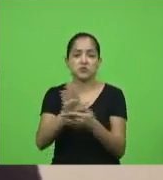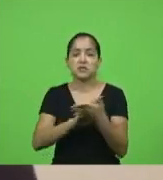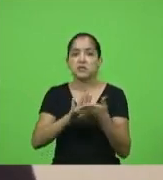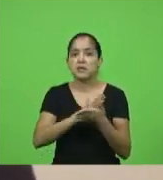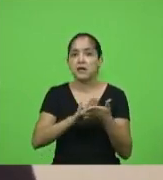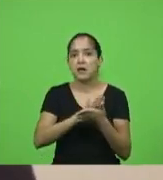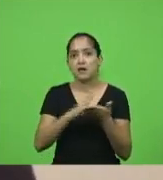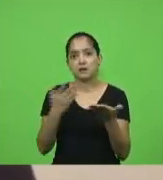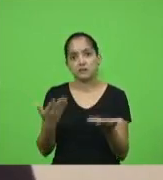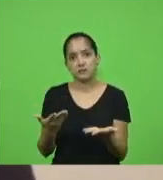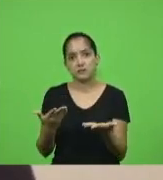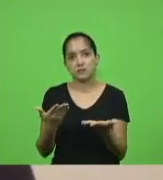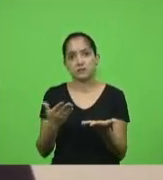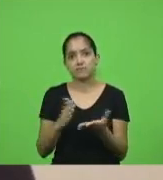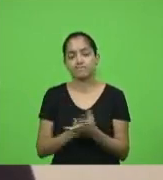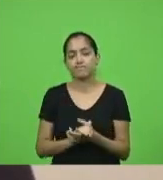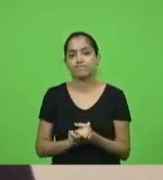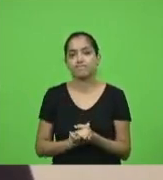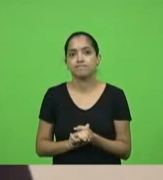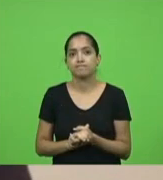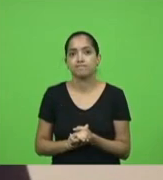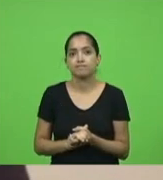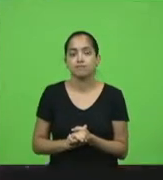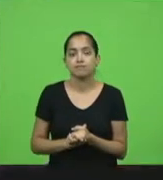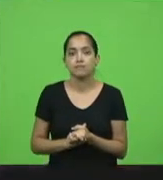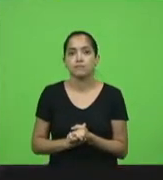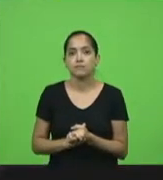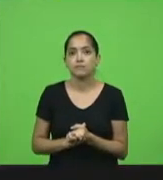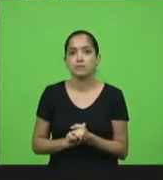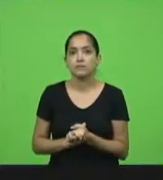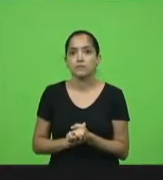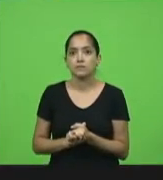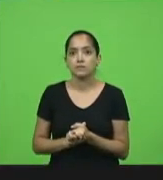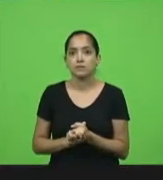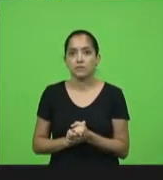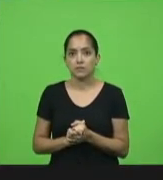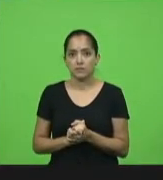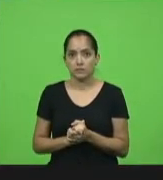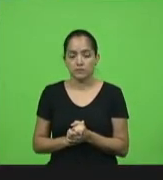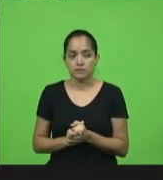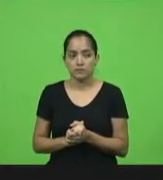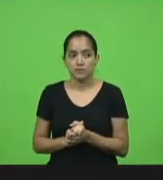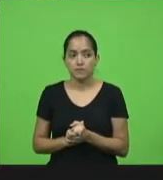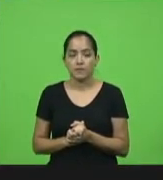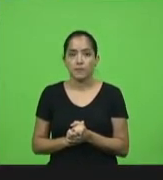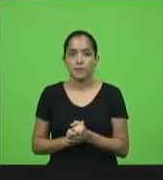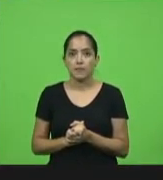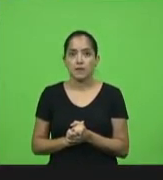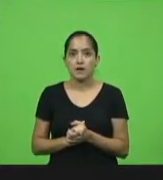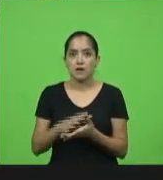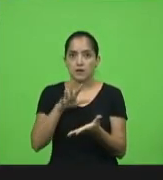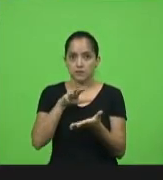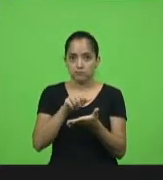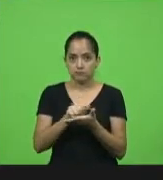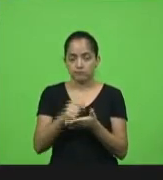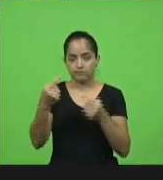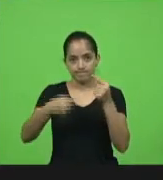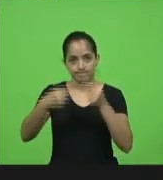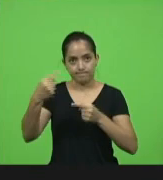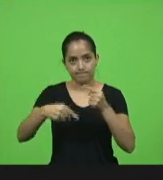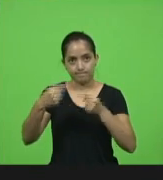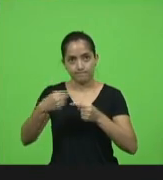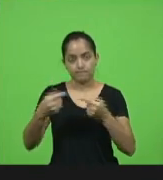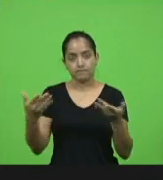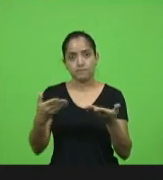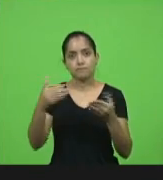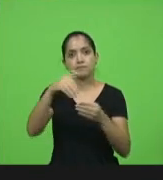intenção do autor não vejo nenhum benefício nesse projeto não havendo mais quem queira discutir em